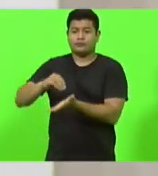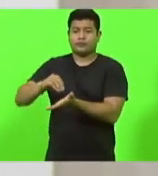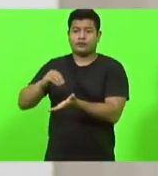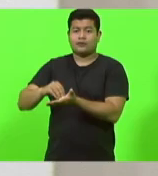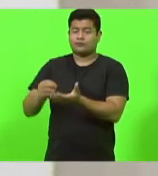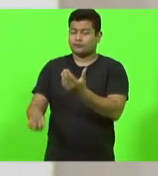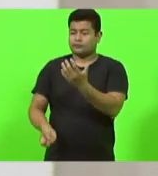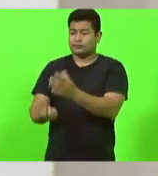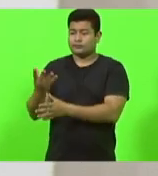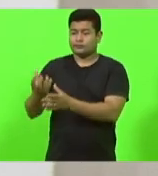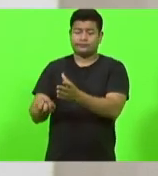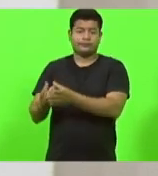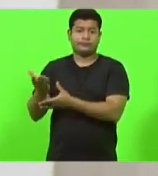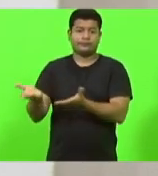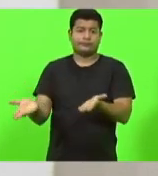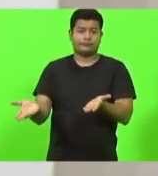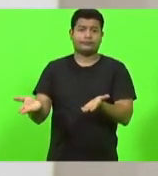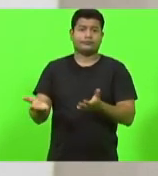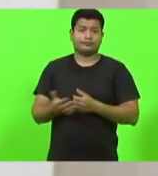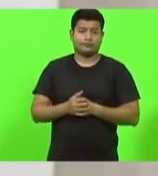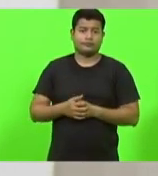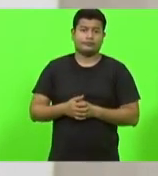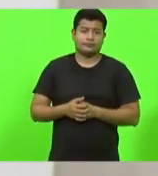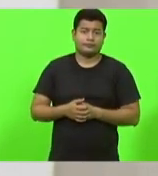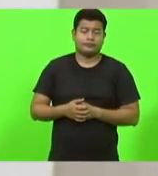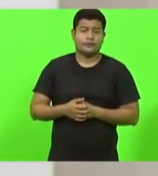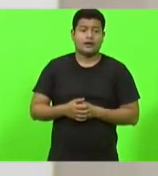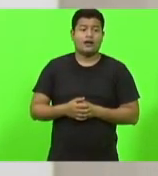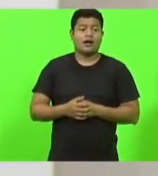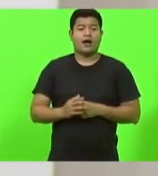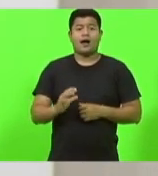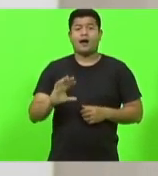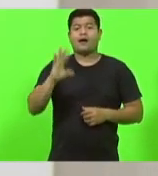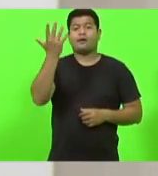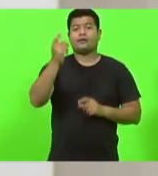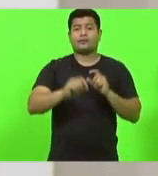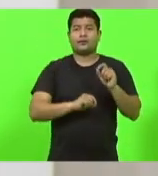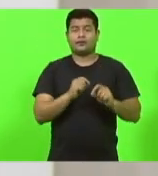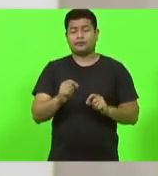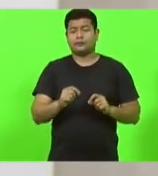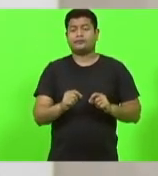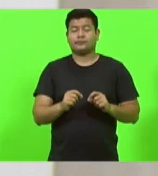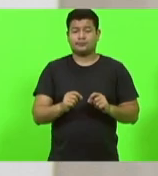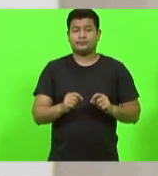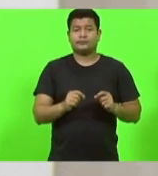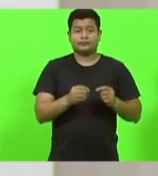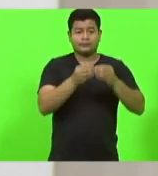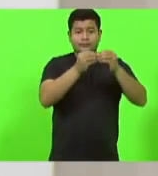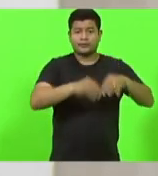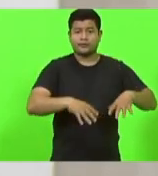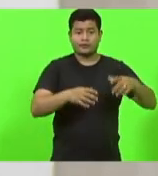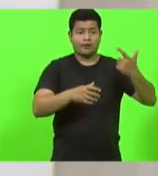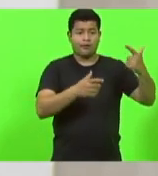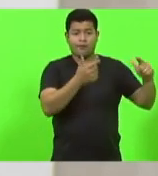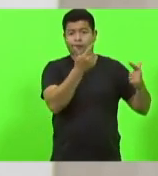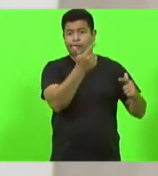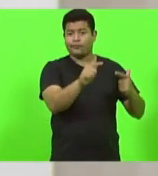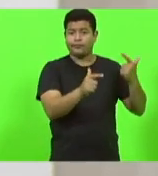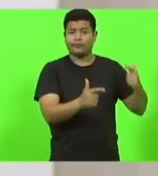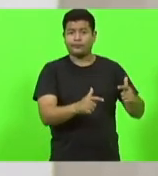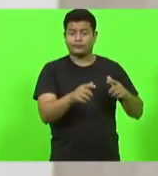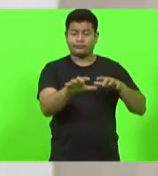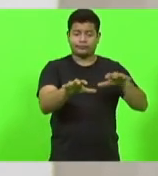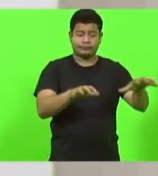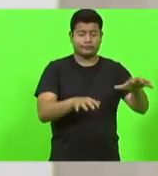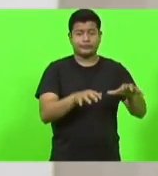e aí compromete também outras culturas. Atinge outras culturas, como, por